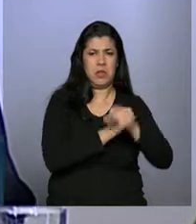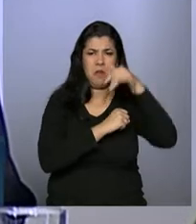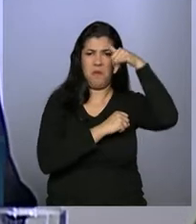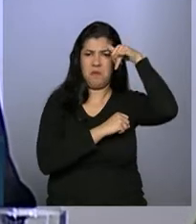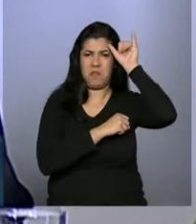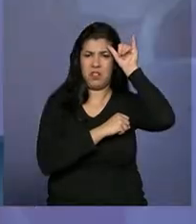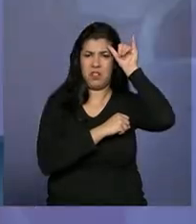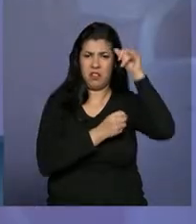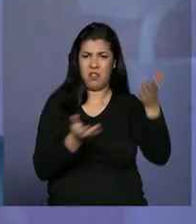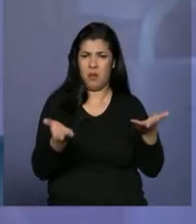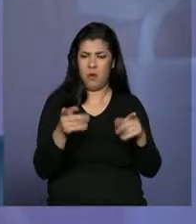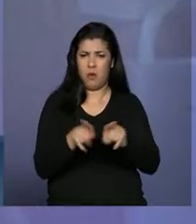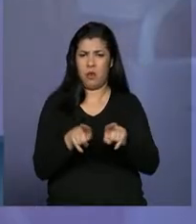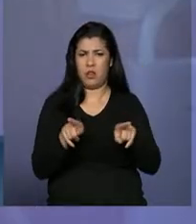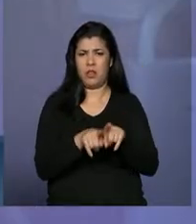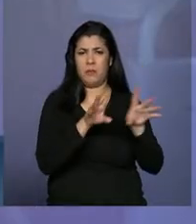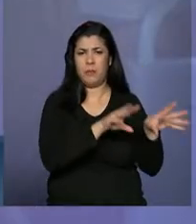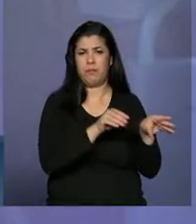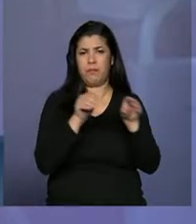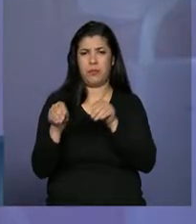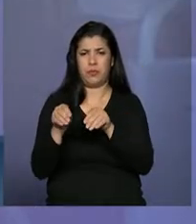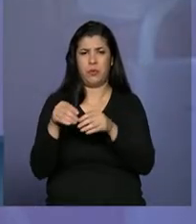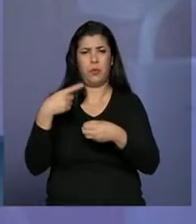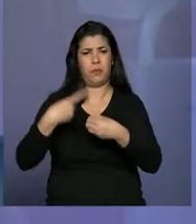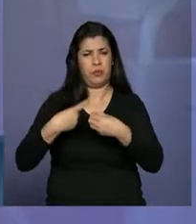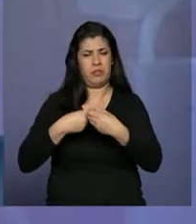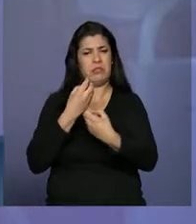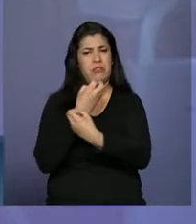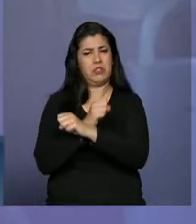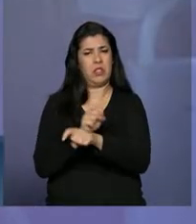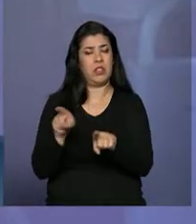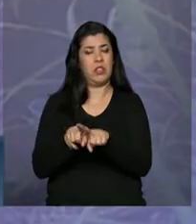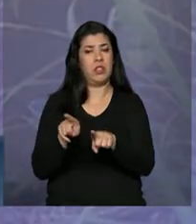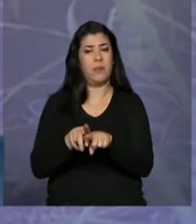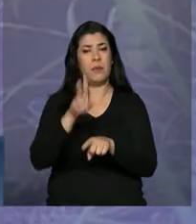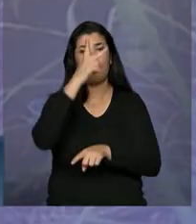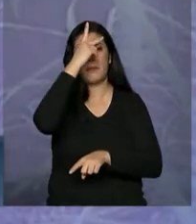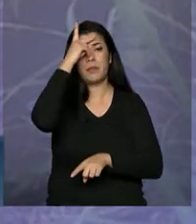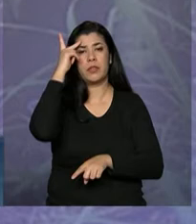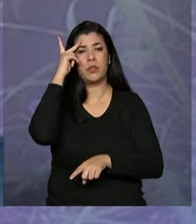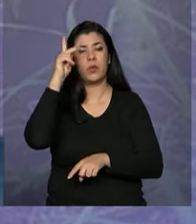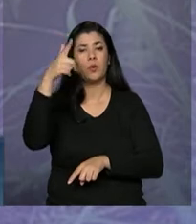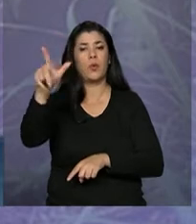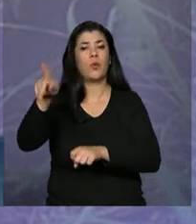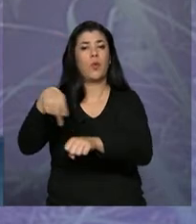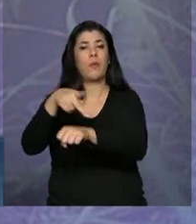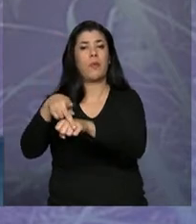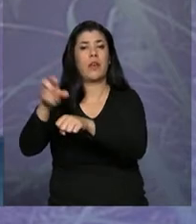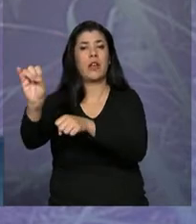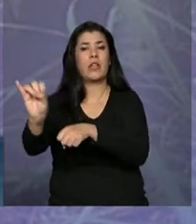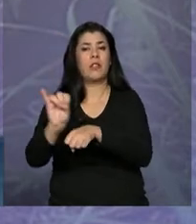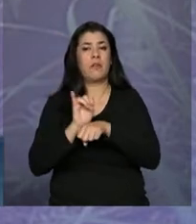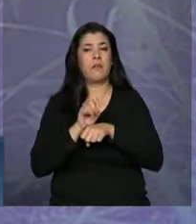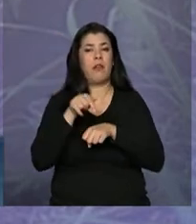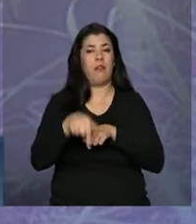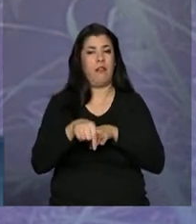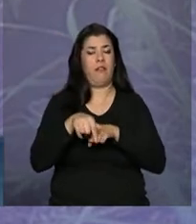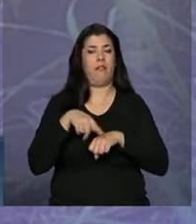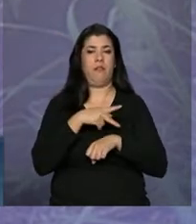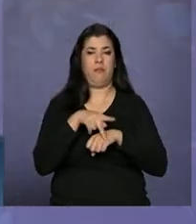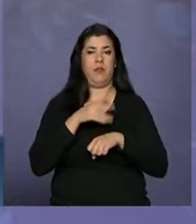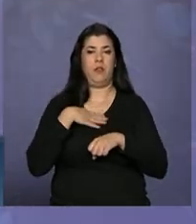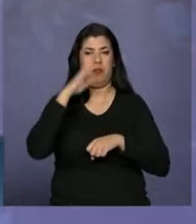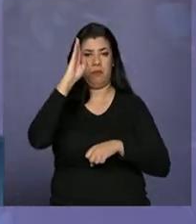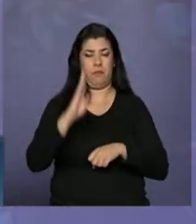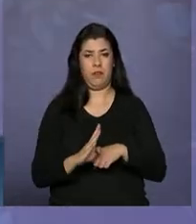os migrantes de outros países, impõem novos desafios. Os auditores estão agindo